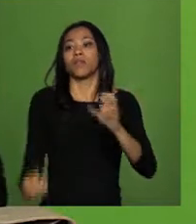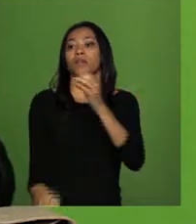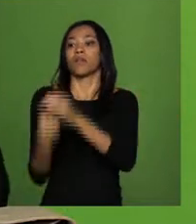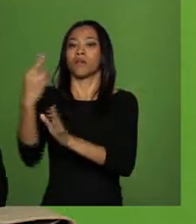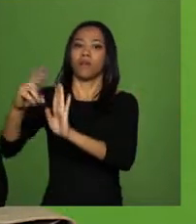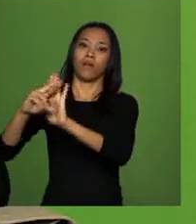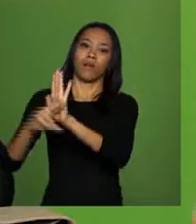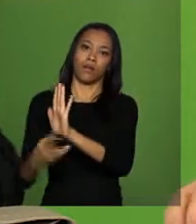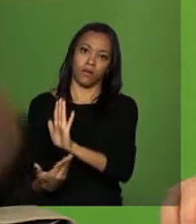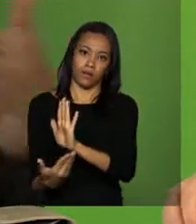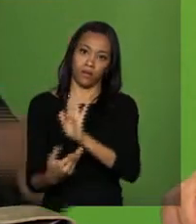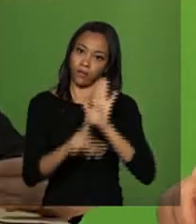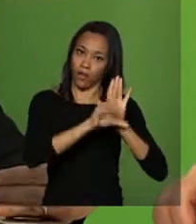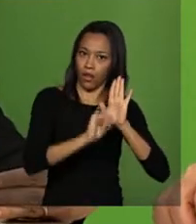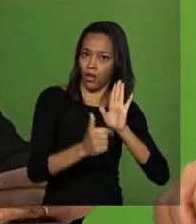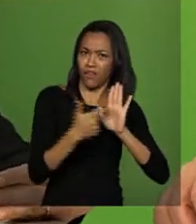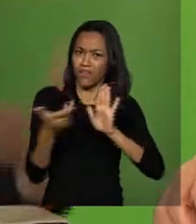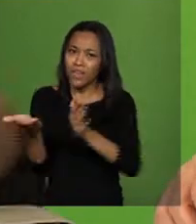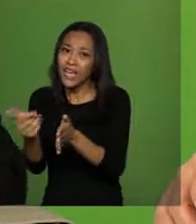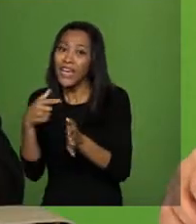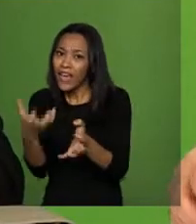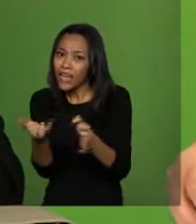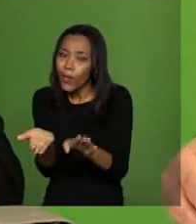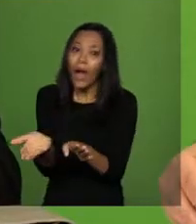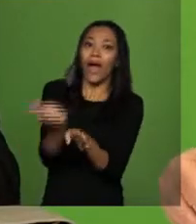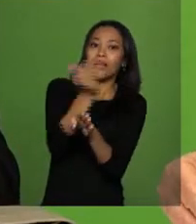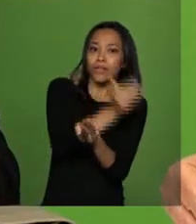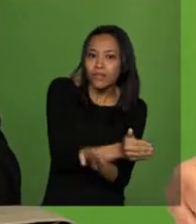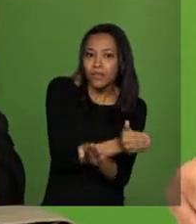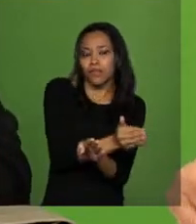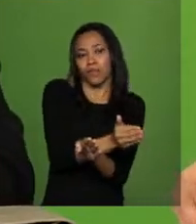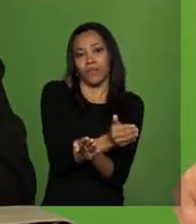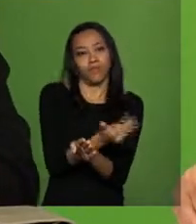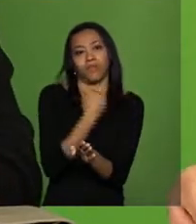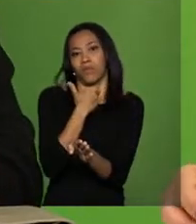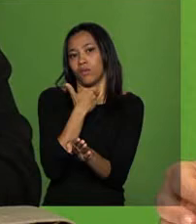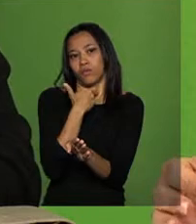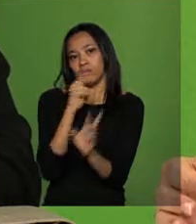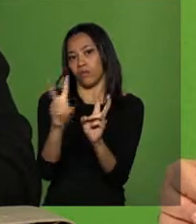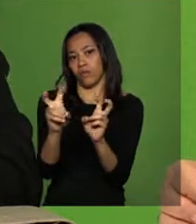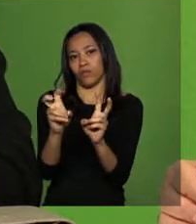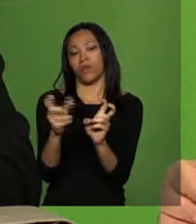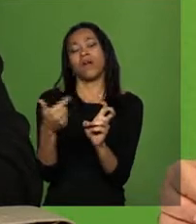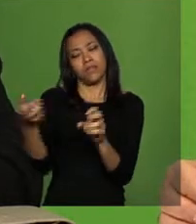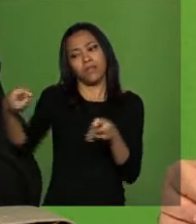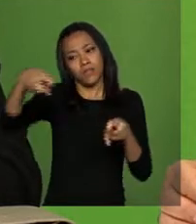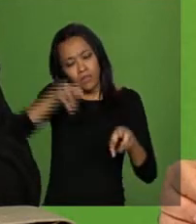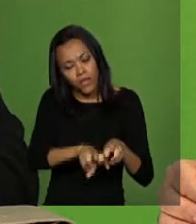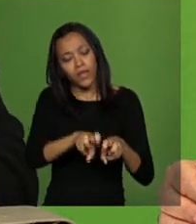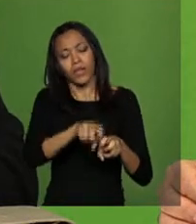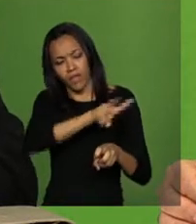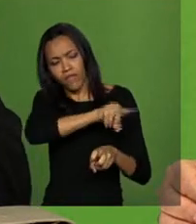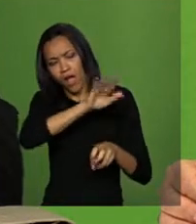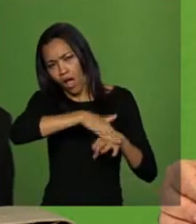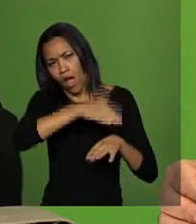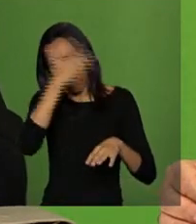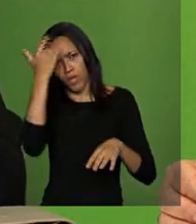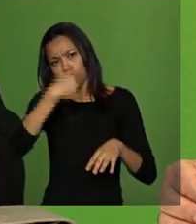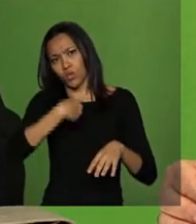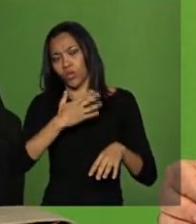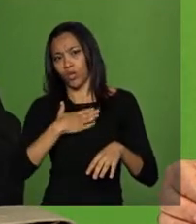você está querendo que eu antecipe coisas para você de regulamento infralegal. Não, senta aqui e eles vão te perguntar o que está estabelecido,